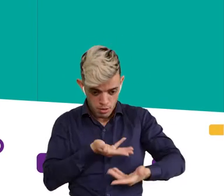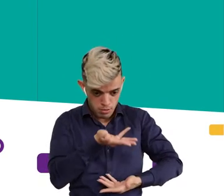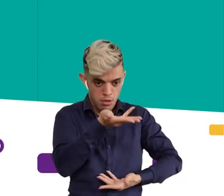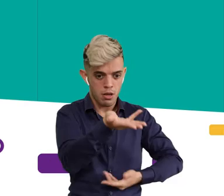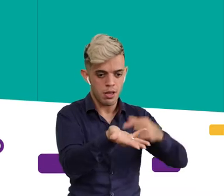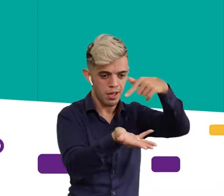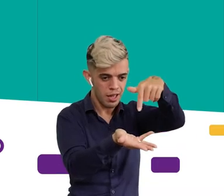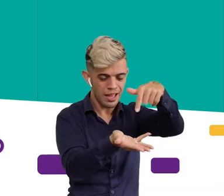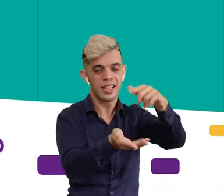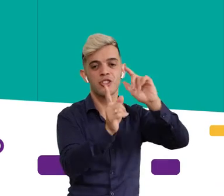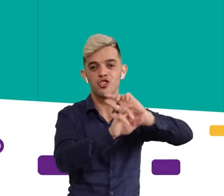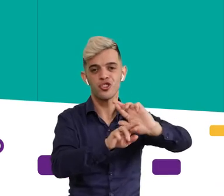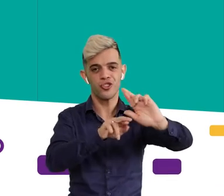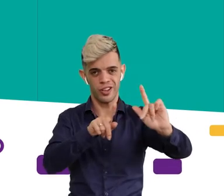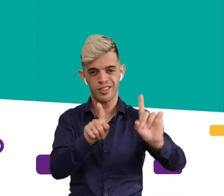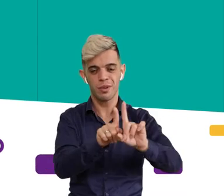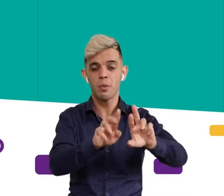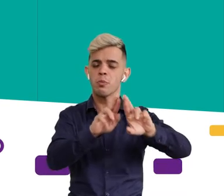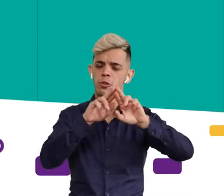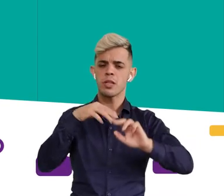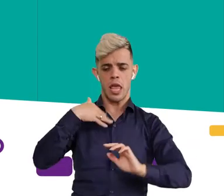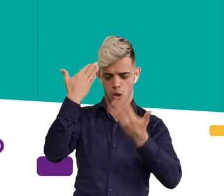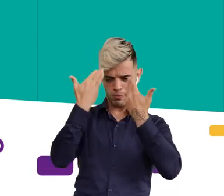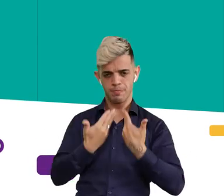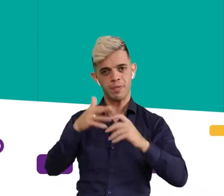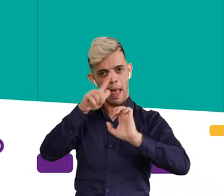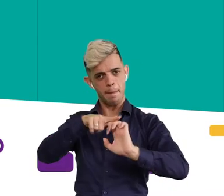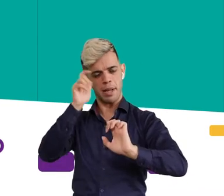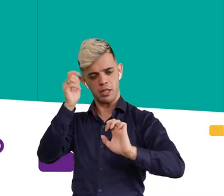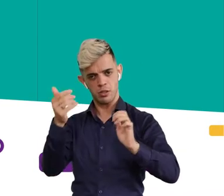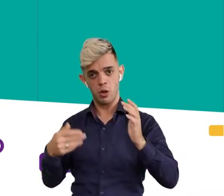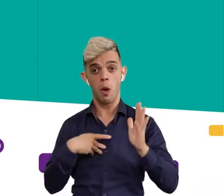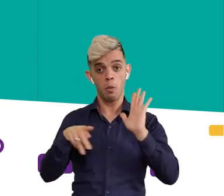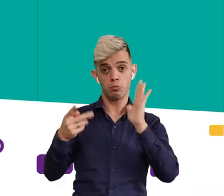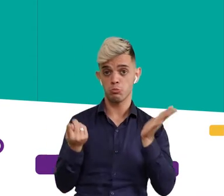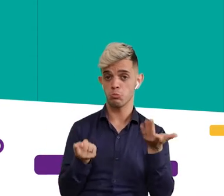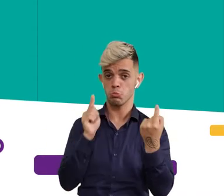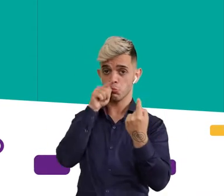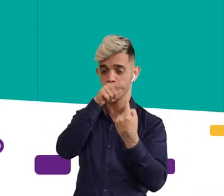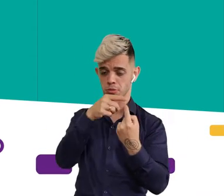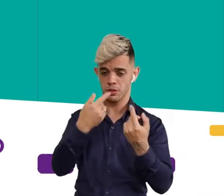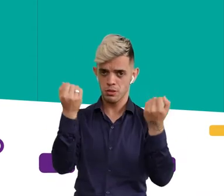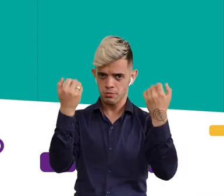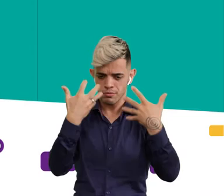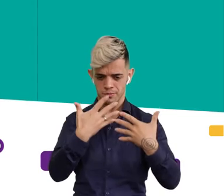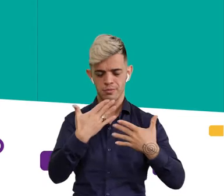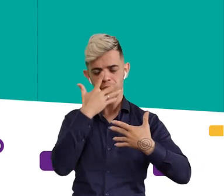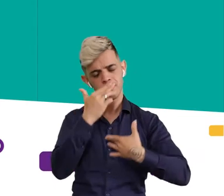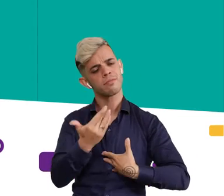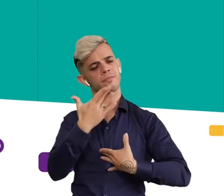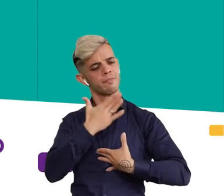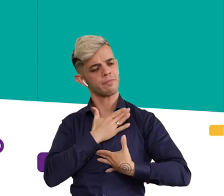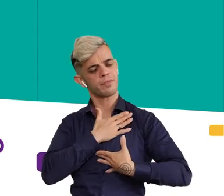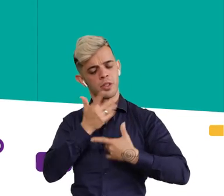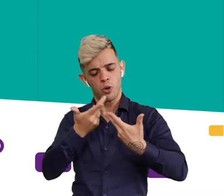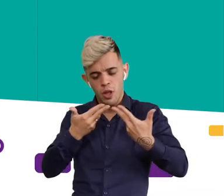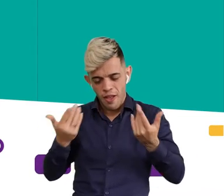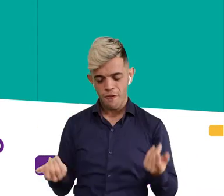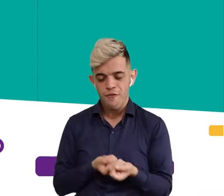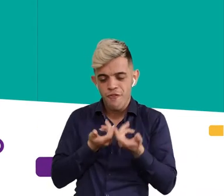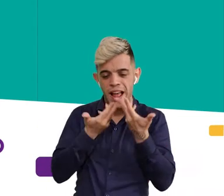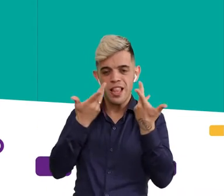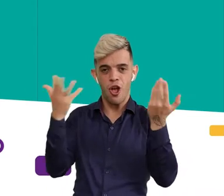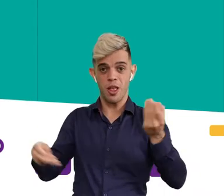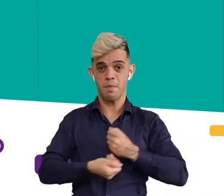a pessoa que esteja recebendo receba diferente. Então ser empreendedora para mim é querer oferecer